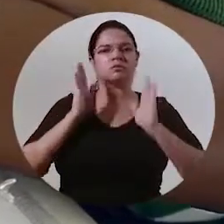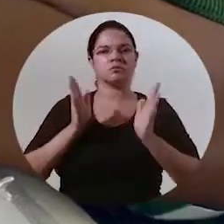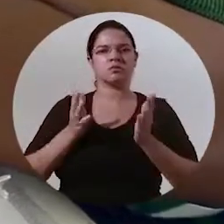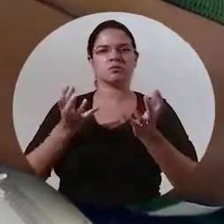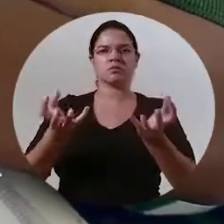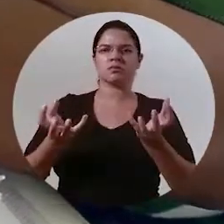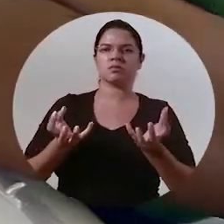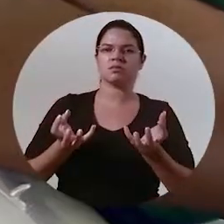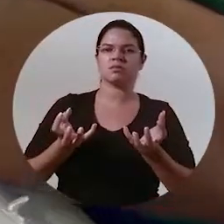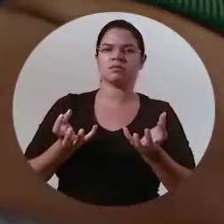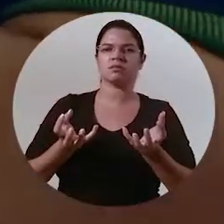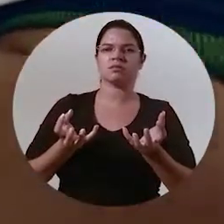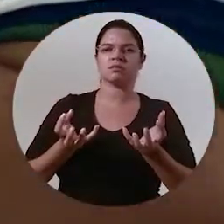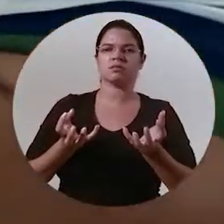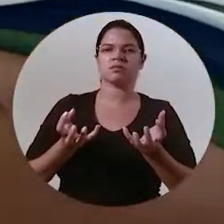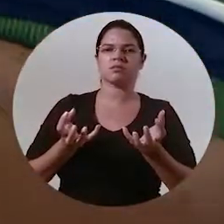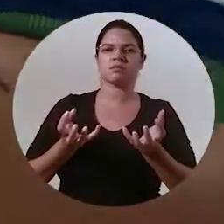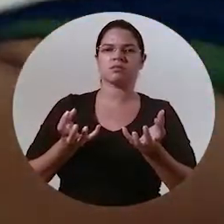desde já, quero